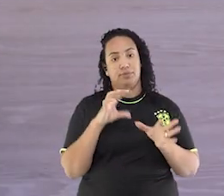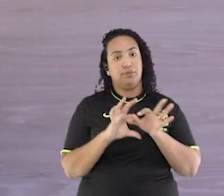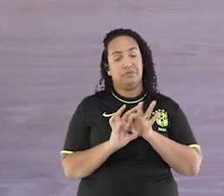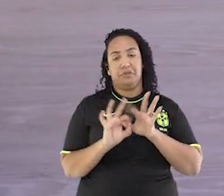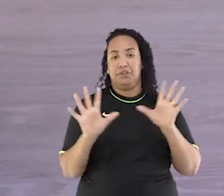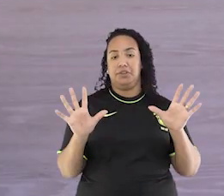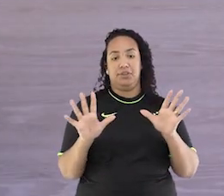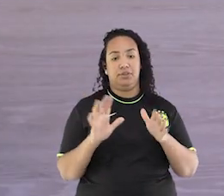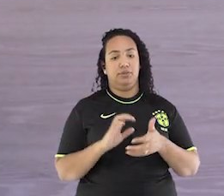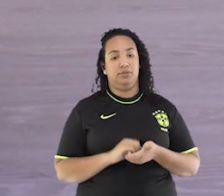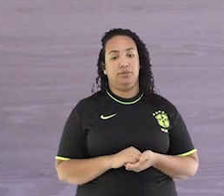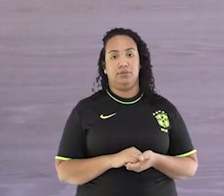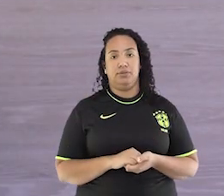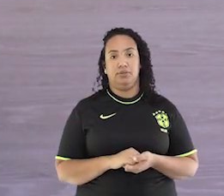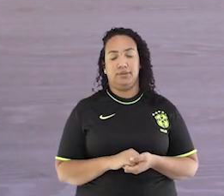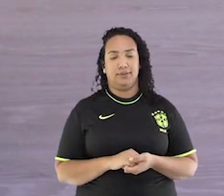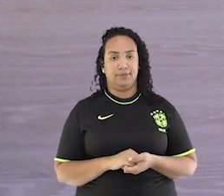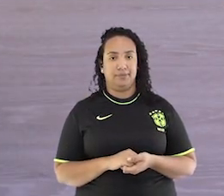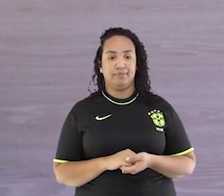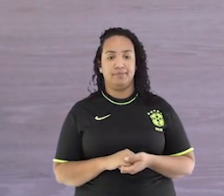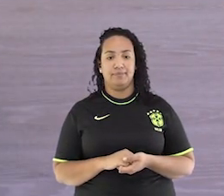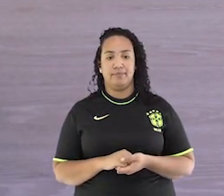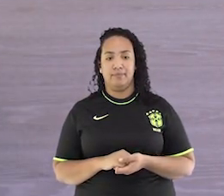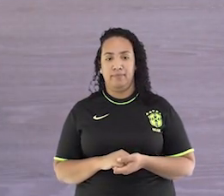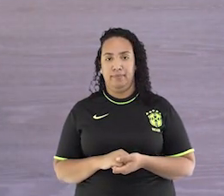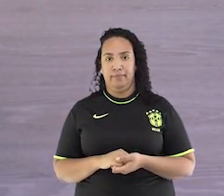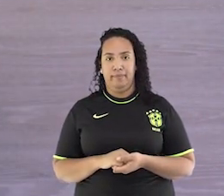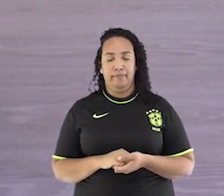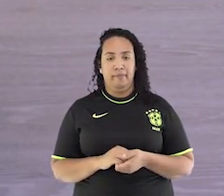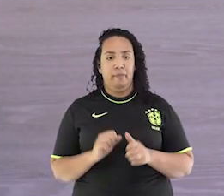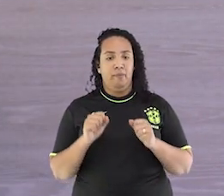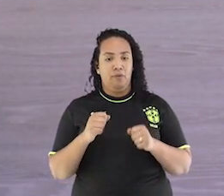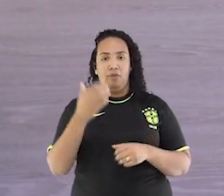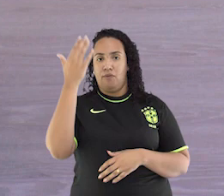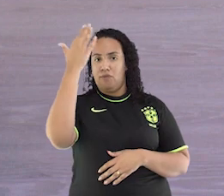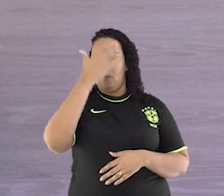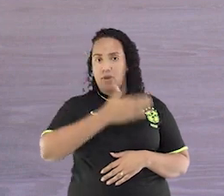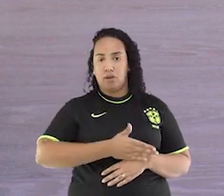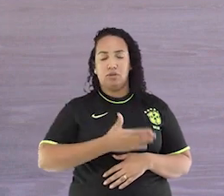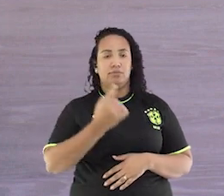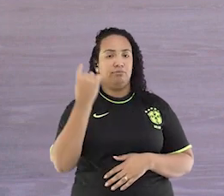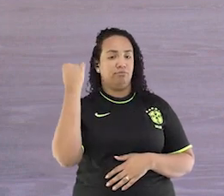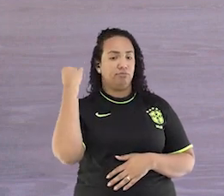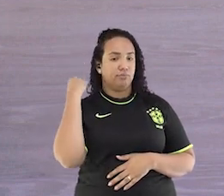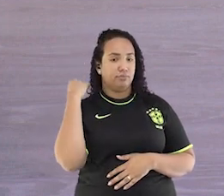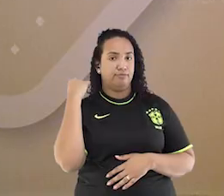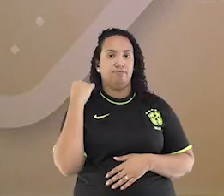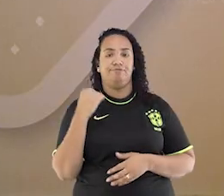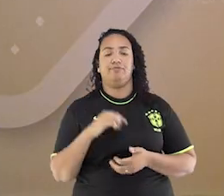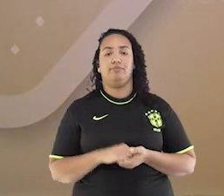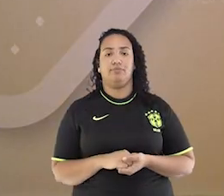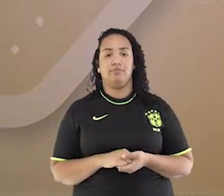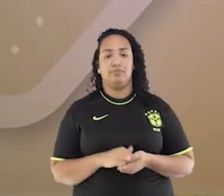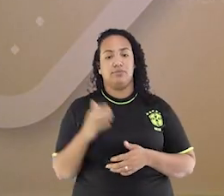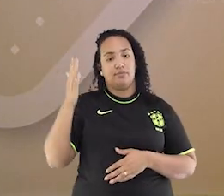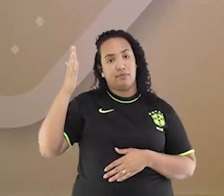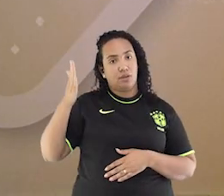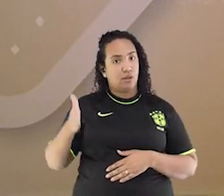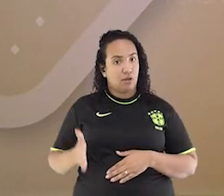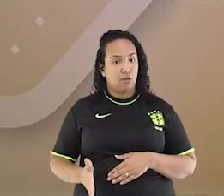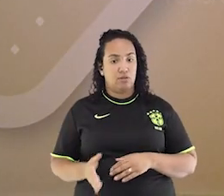Volto de lado. Trabalho de força. Frente novamente. Beleza?